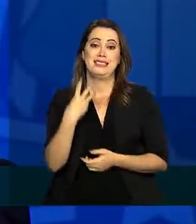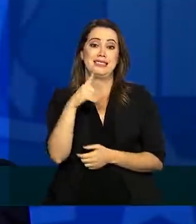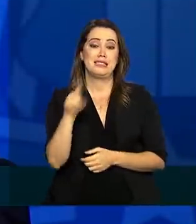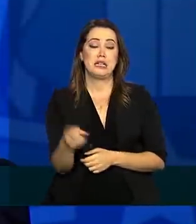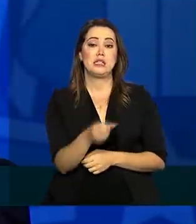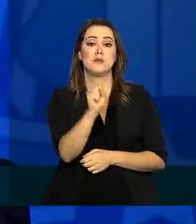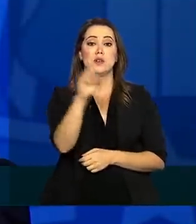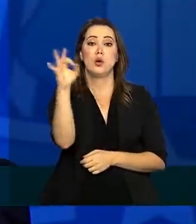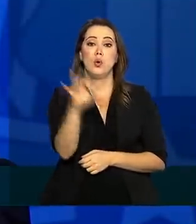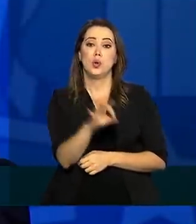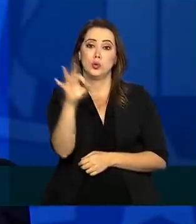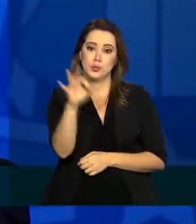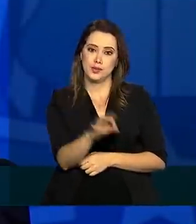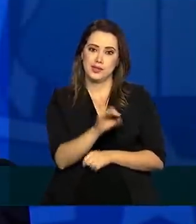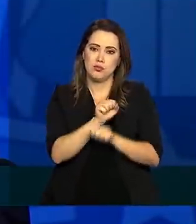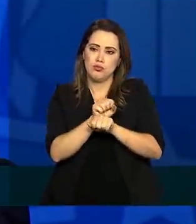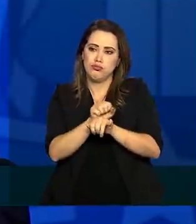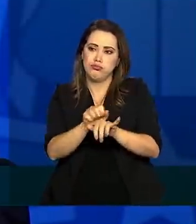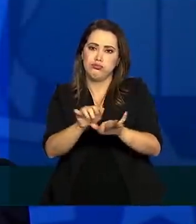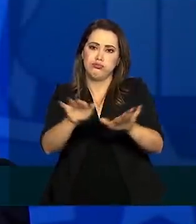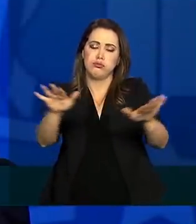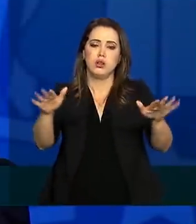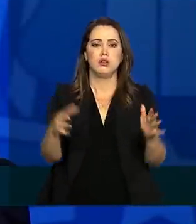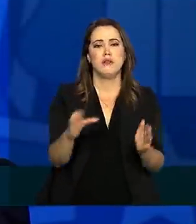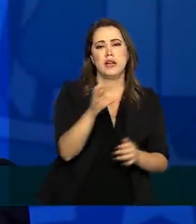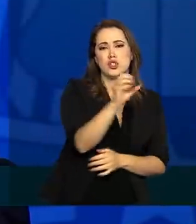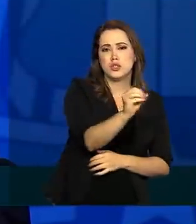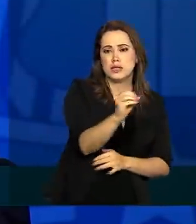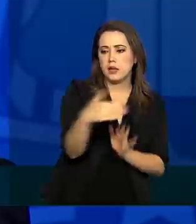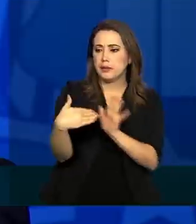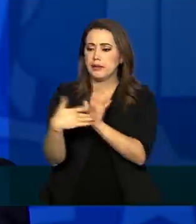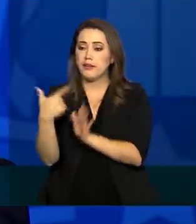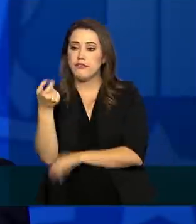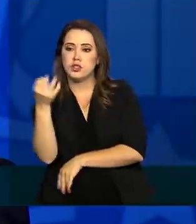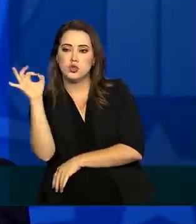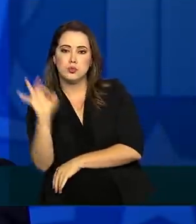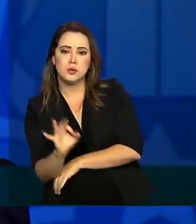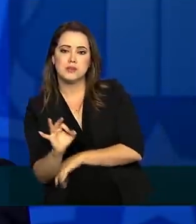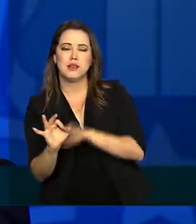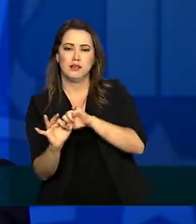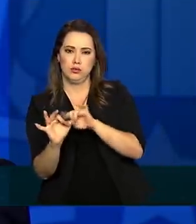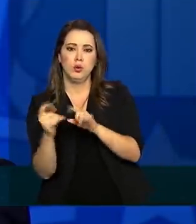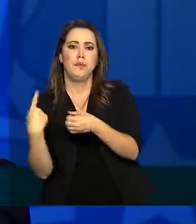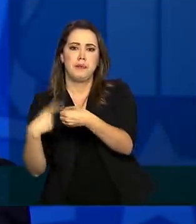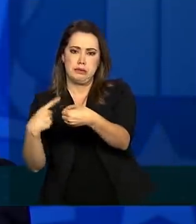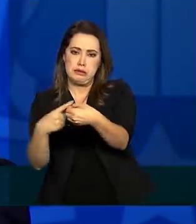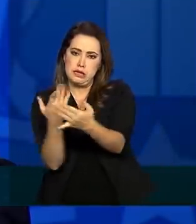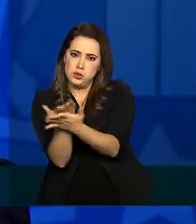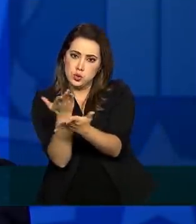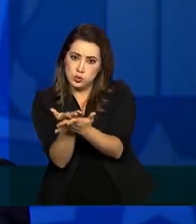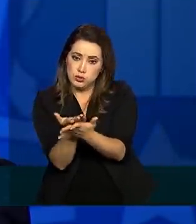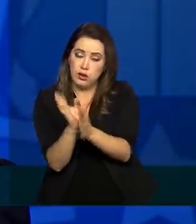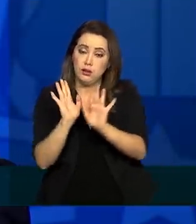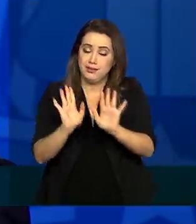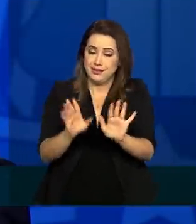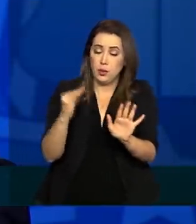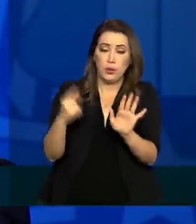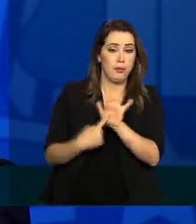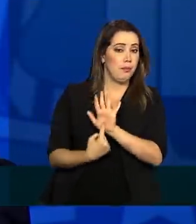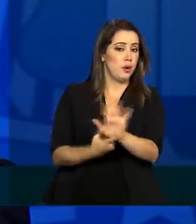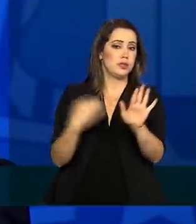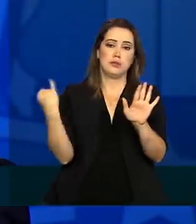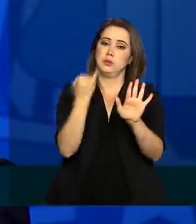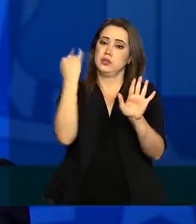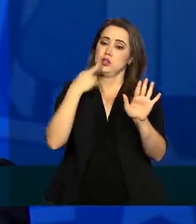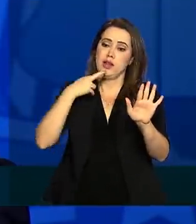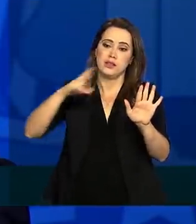nesta última etapa, mas as taxas variam de 0 a 20% entre as cidades analisadas, reforçando a necessidade de darmos